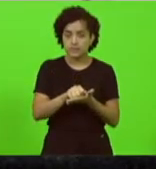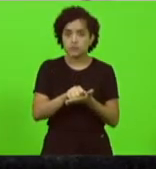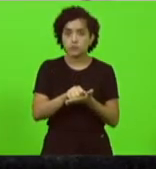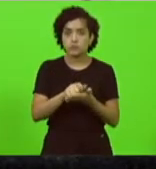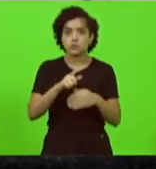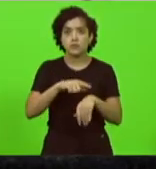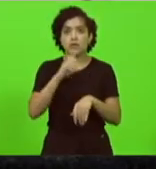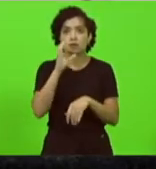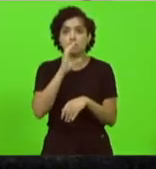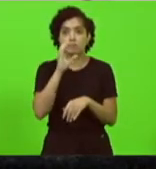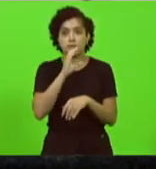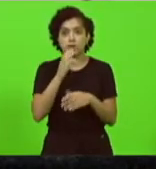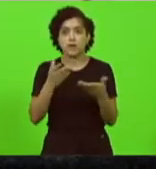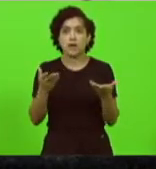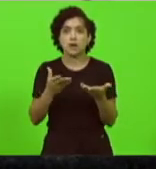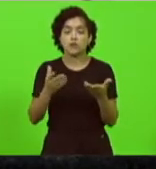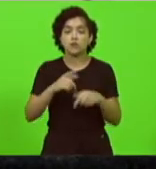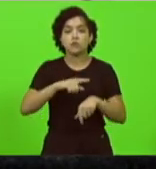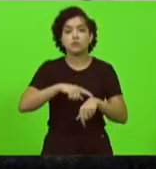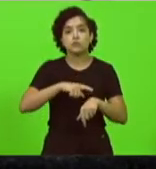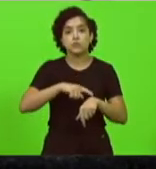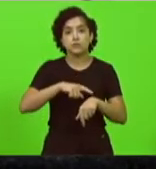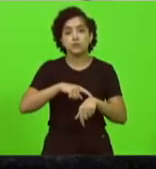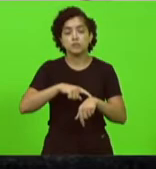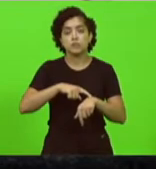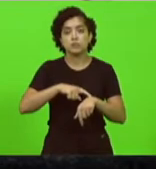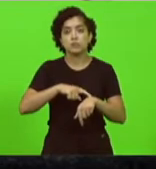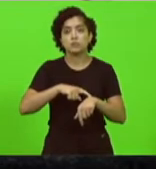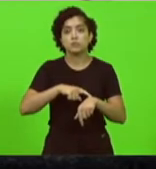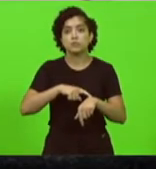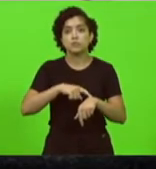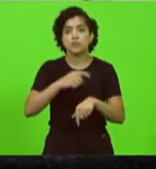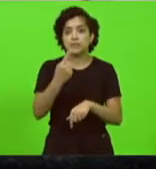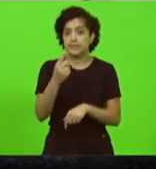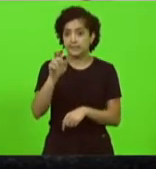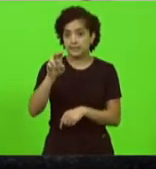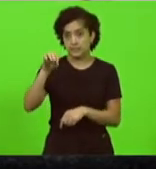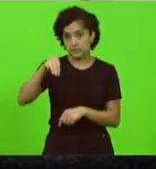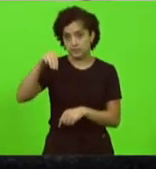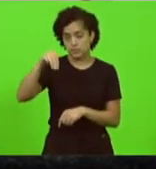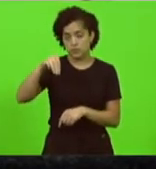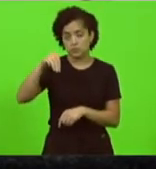comunicações usa esse horário e tem a palavra por até 15 minutos